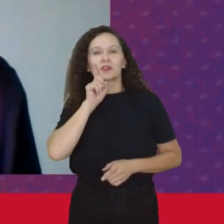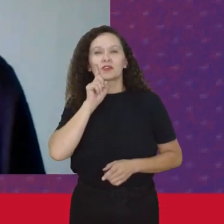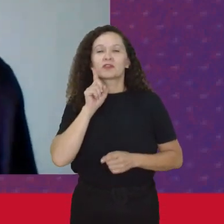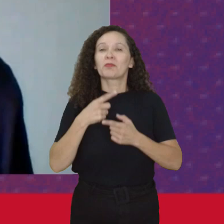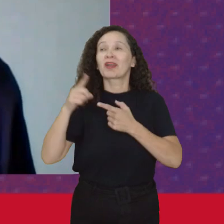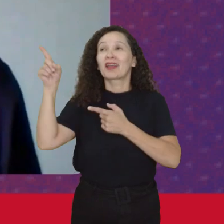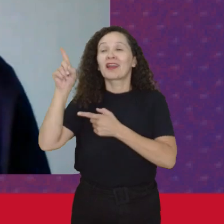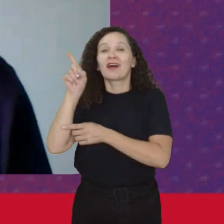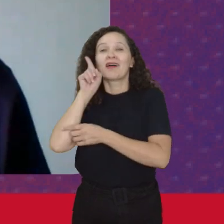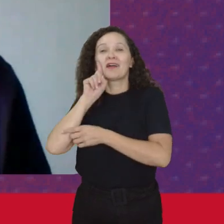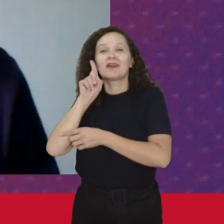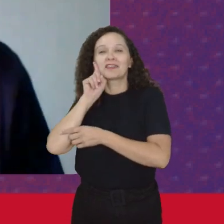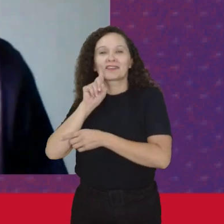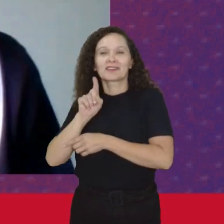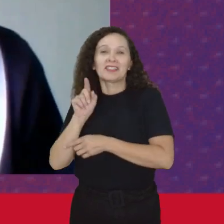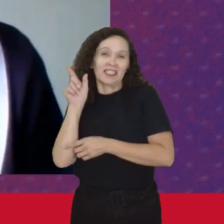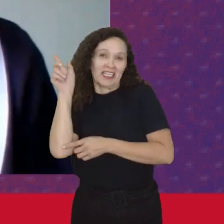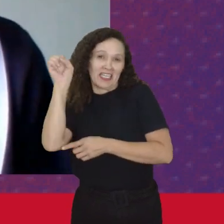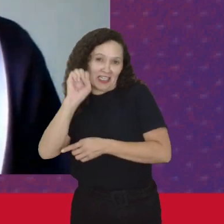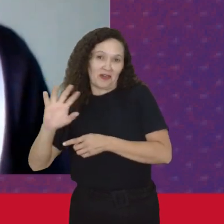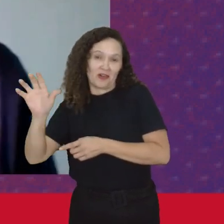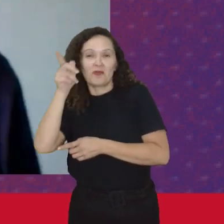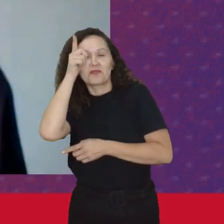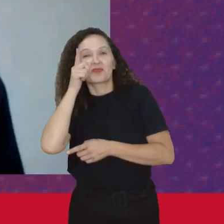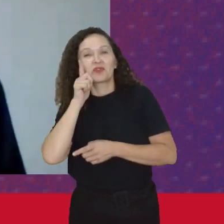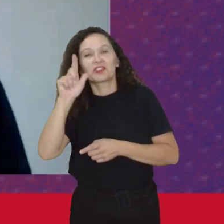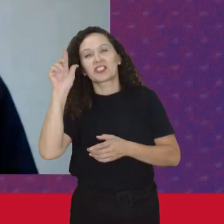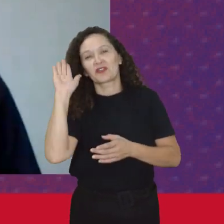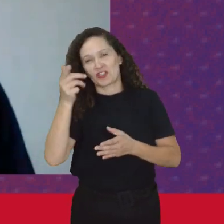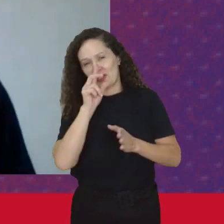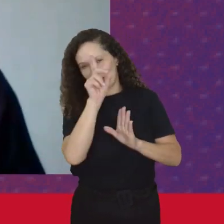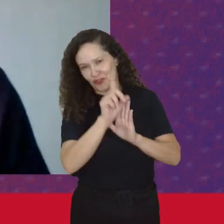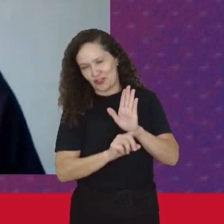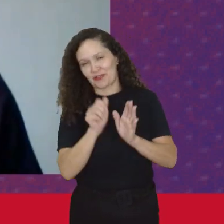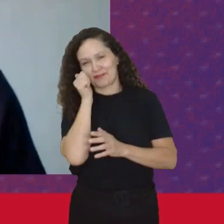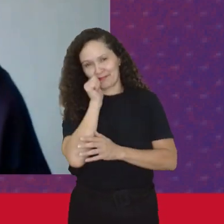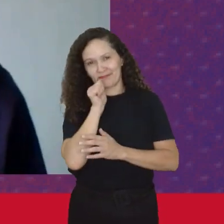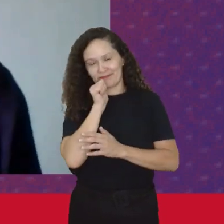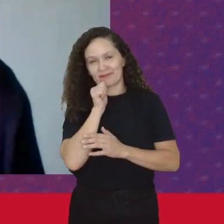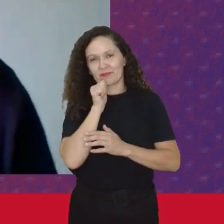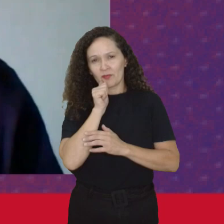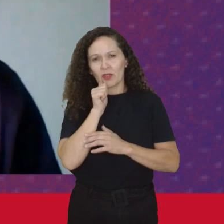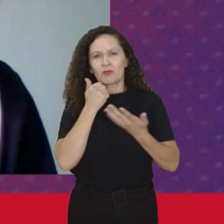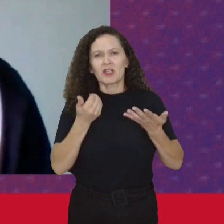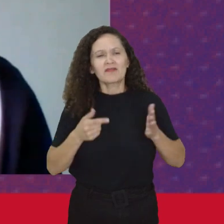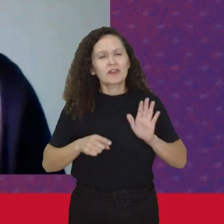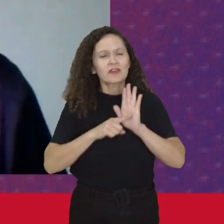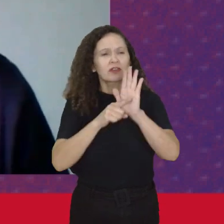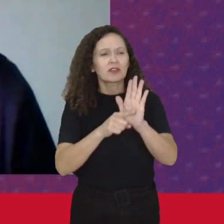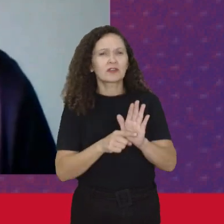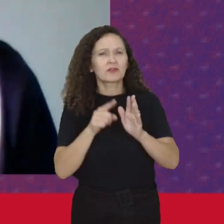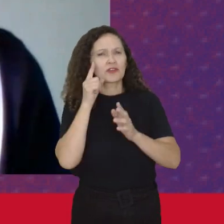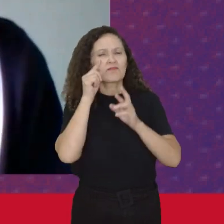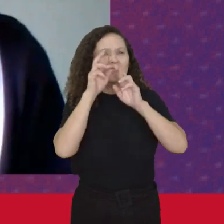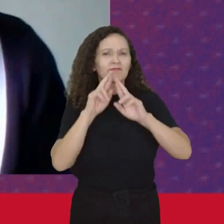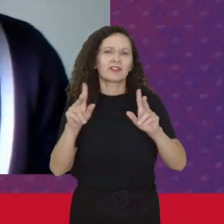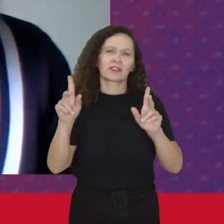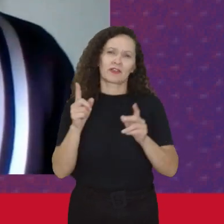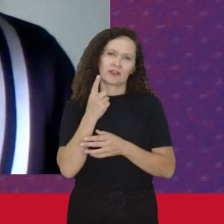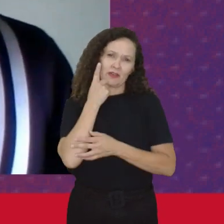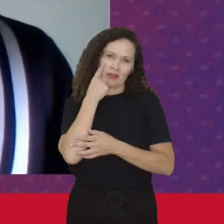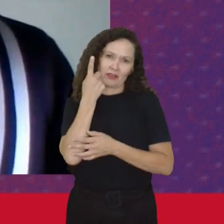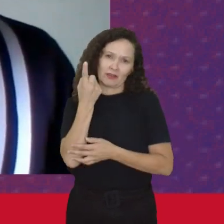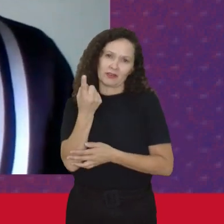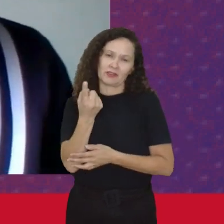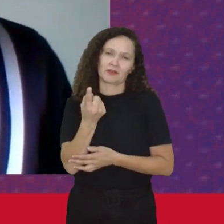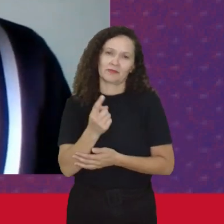as mulheres Tinham conquistado Alguns direitos Mas como é que Essas contradições Vão aparecendo Né E